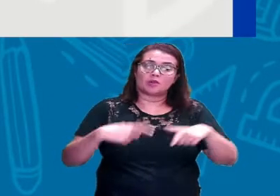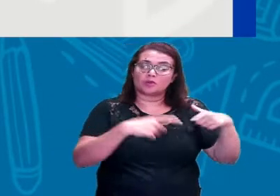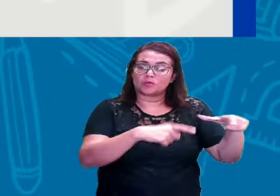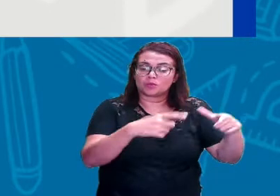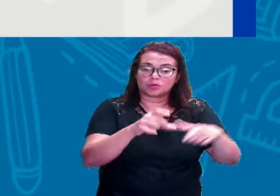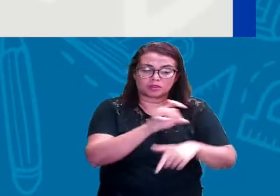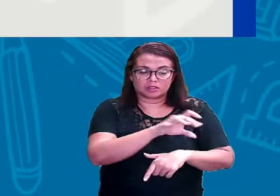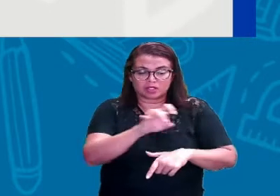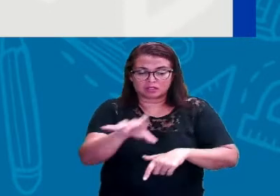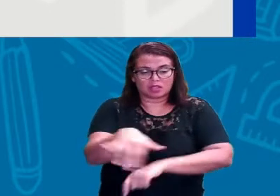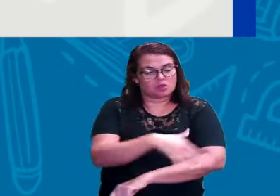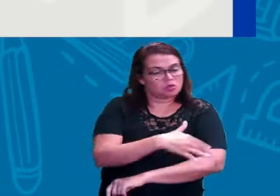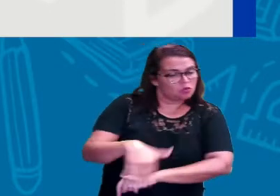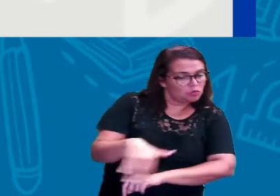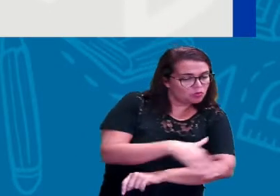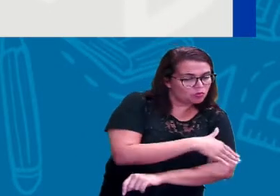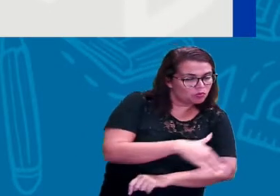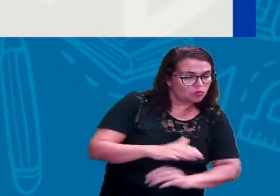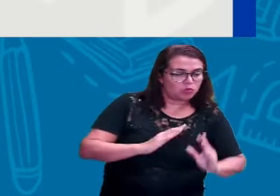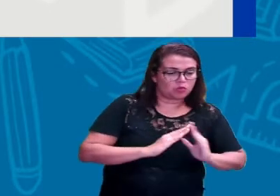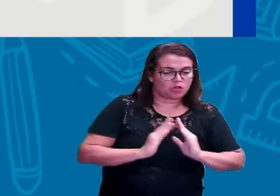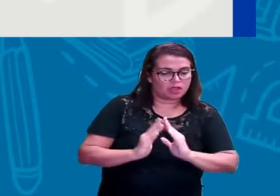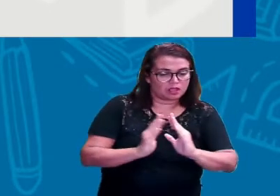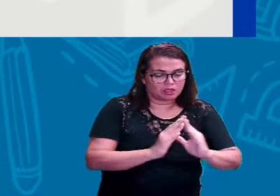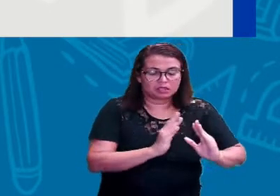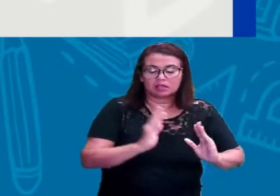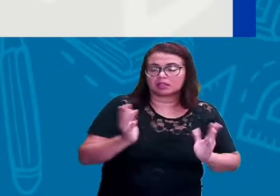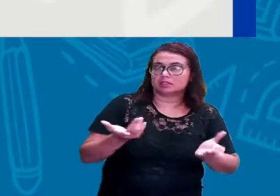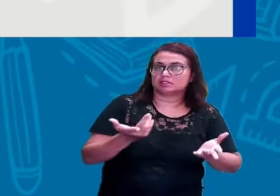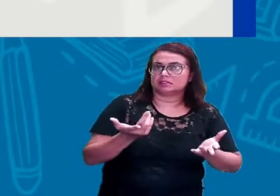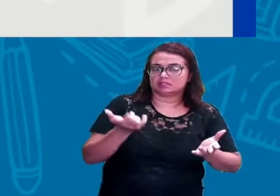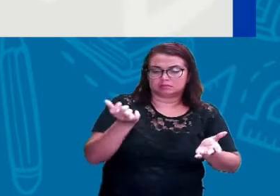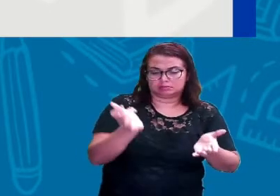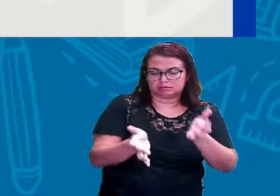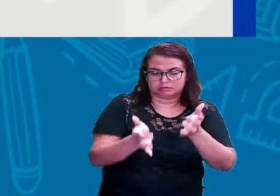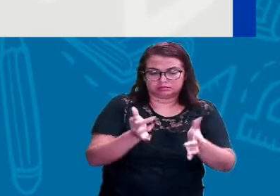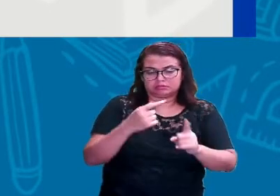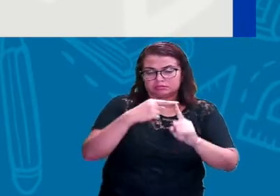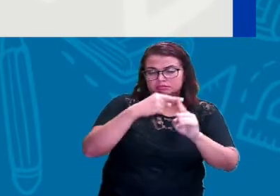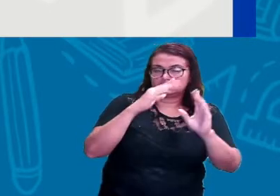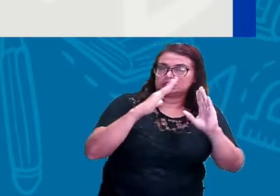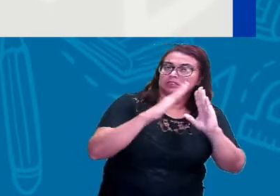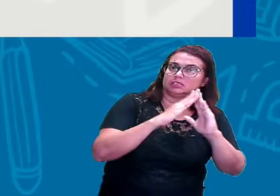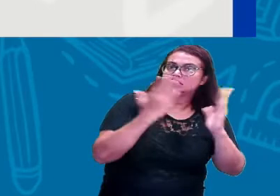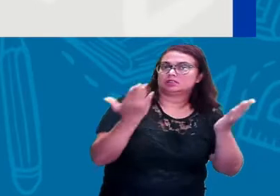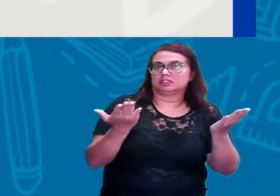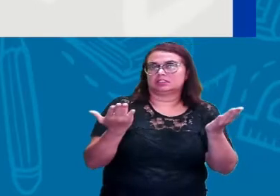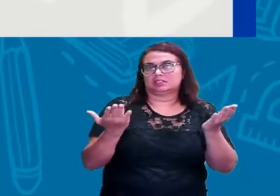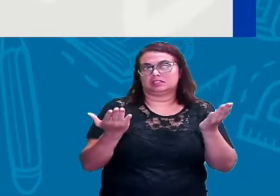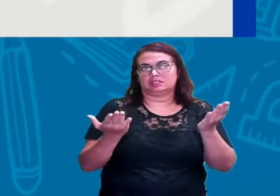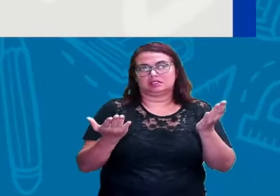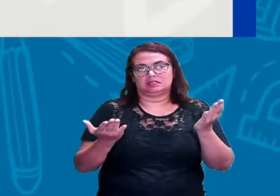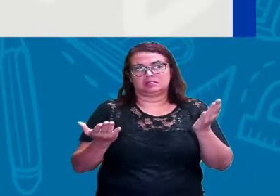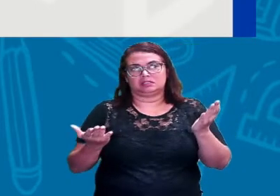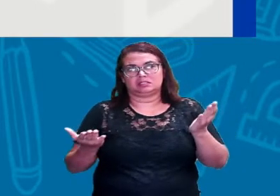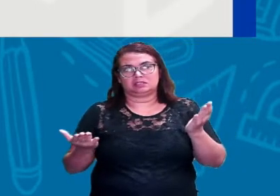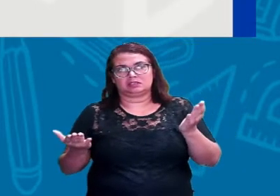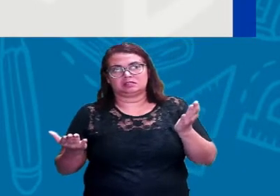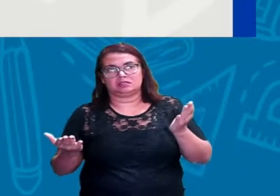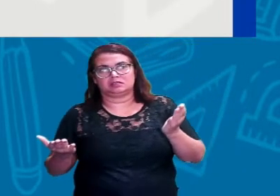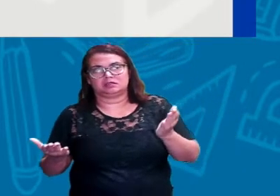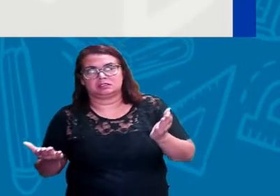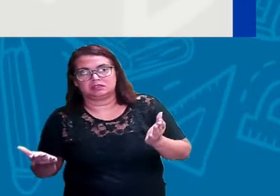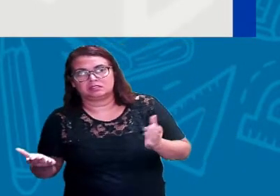coisa vai ficar, onde vai se localizar. A casa, uma igreja, um